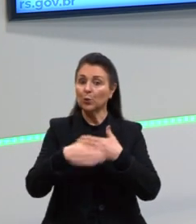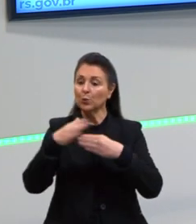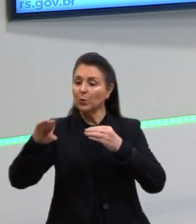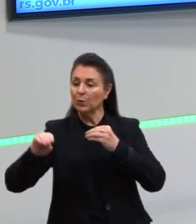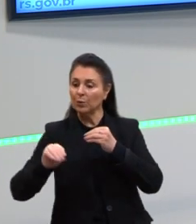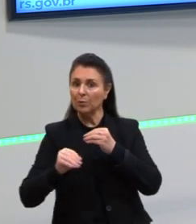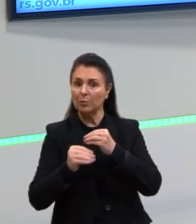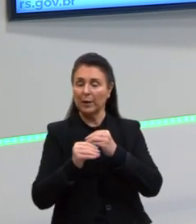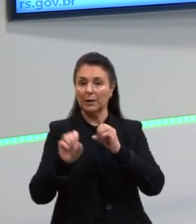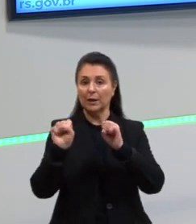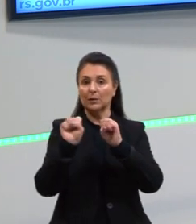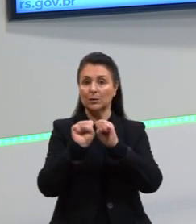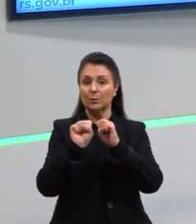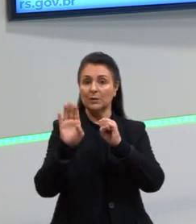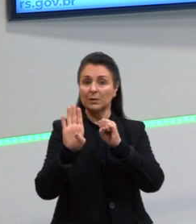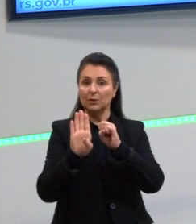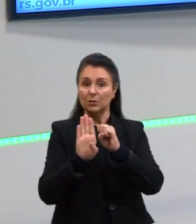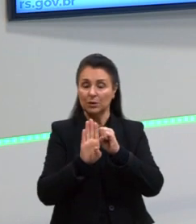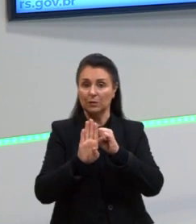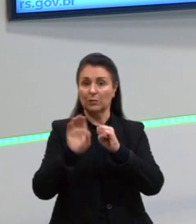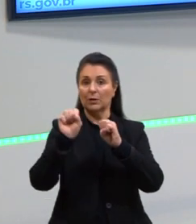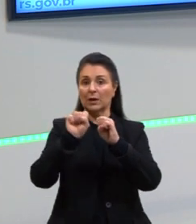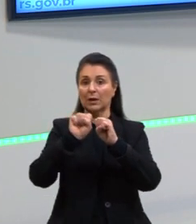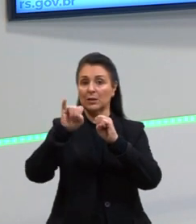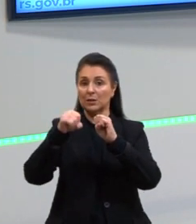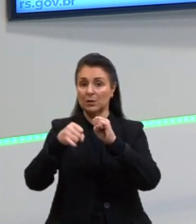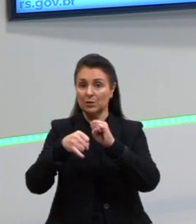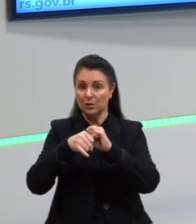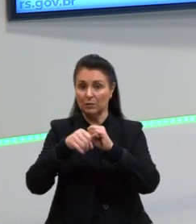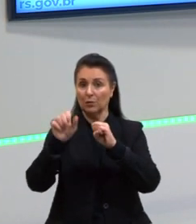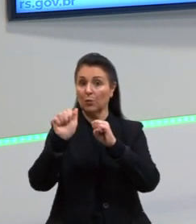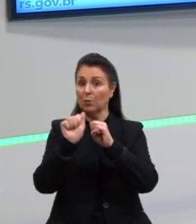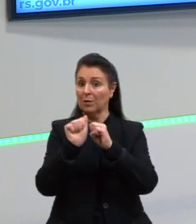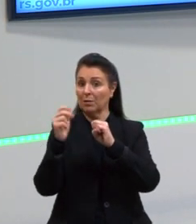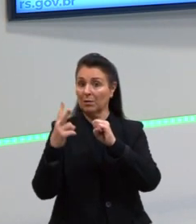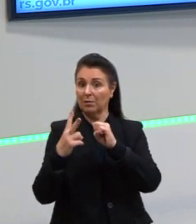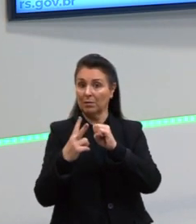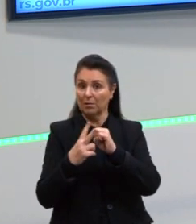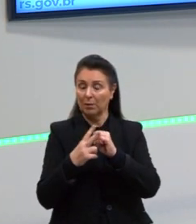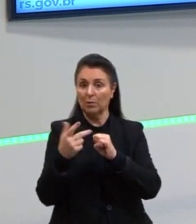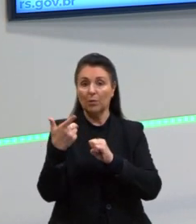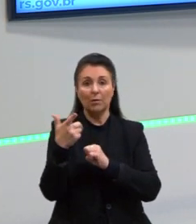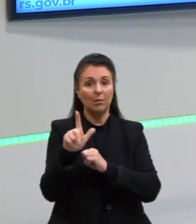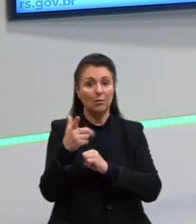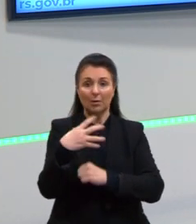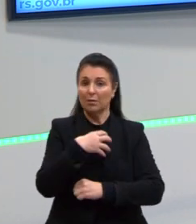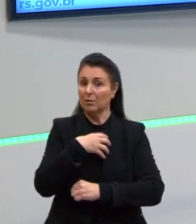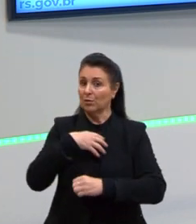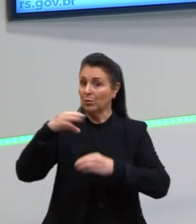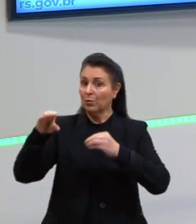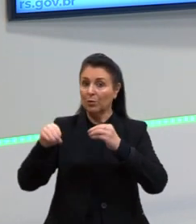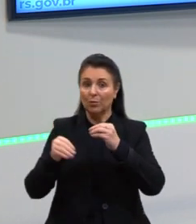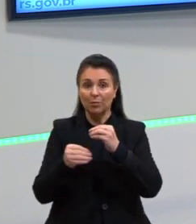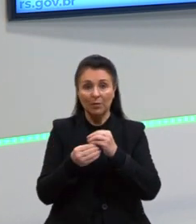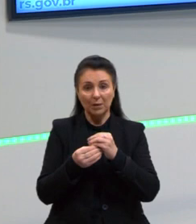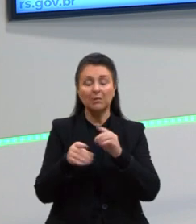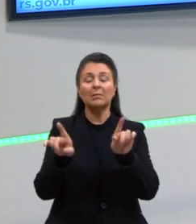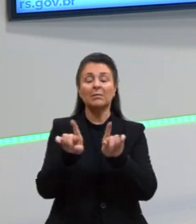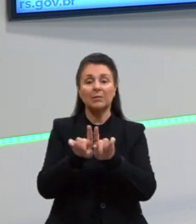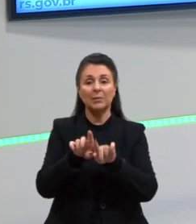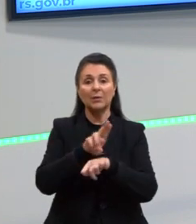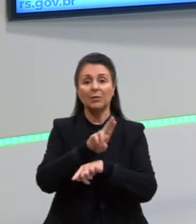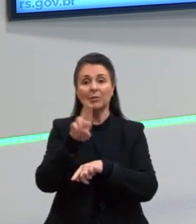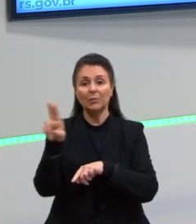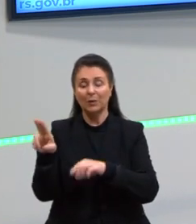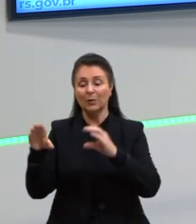substantivo, adjetivos ou advérbios que não têm sentido completo, são chamados